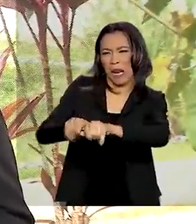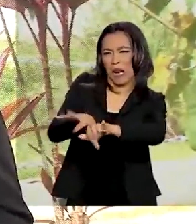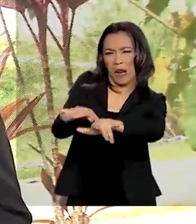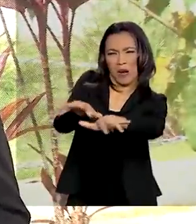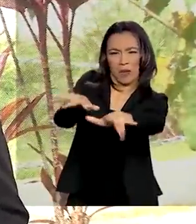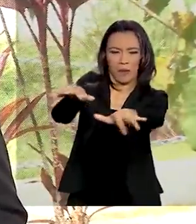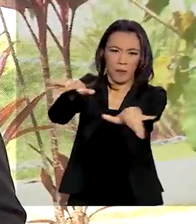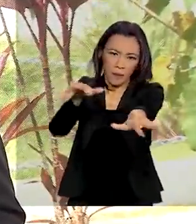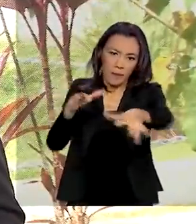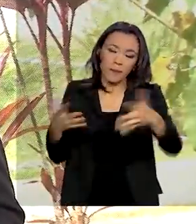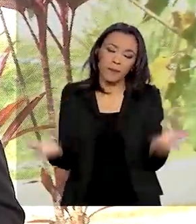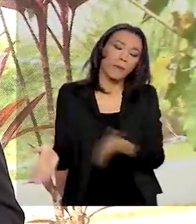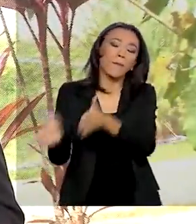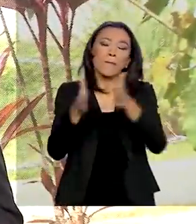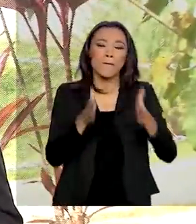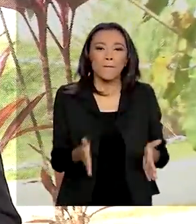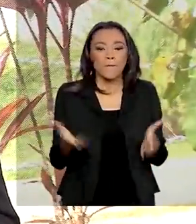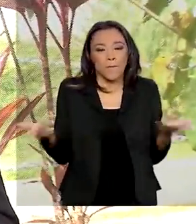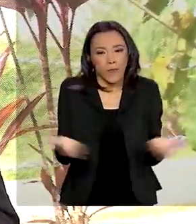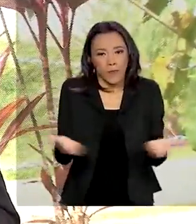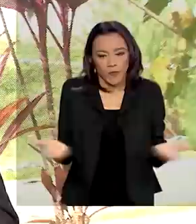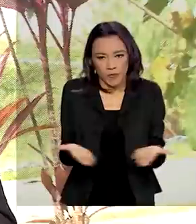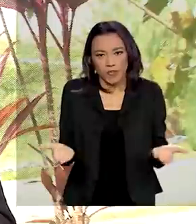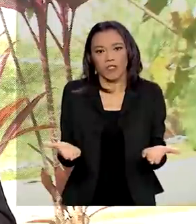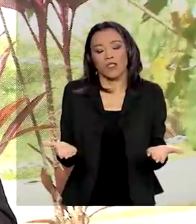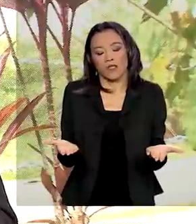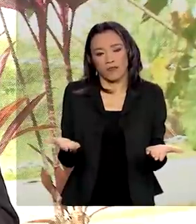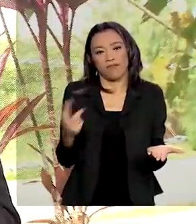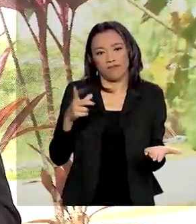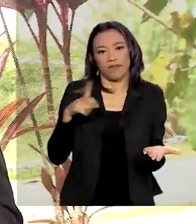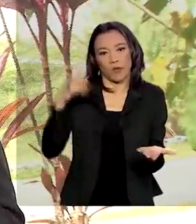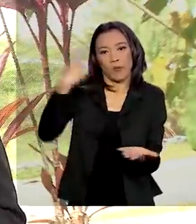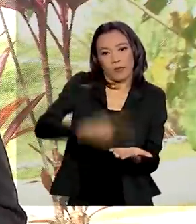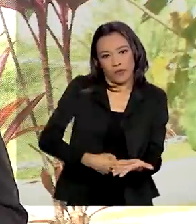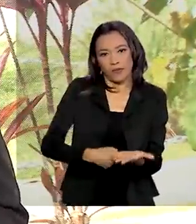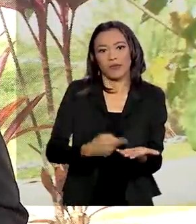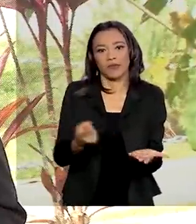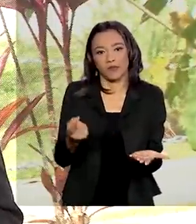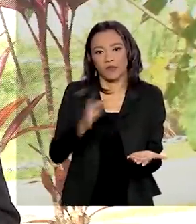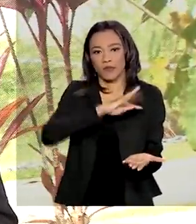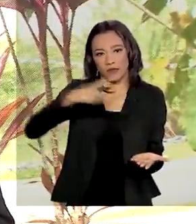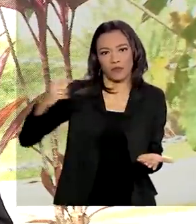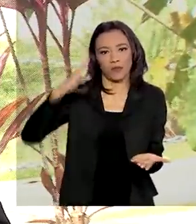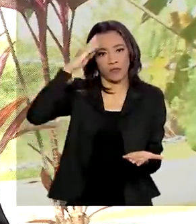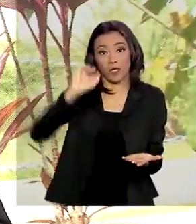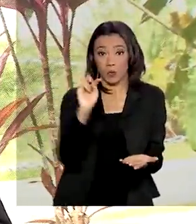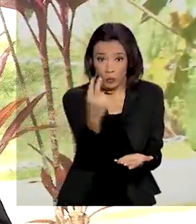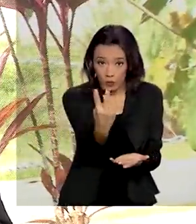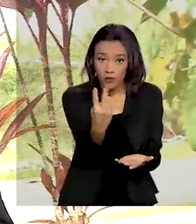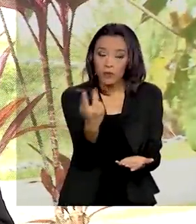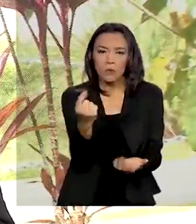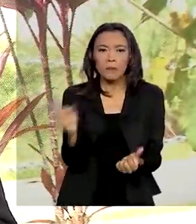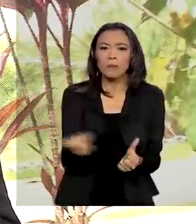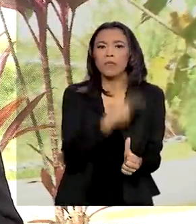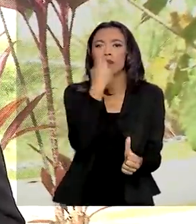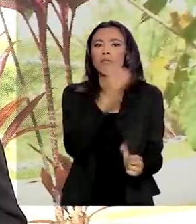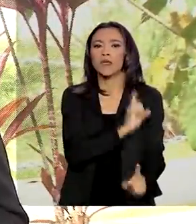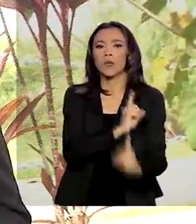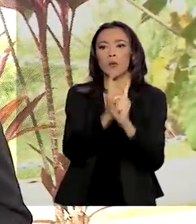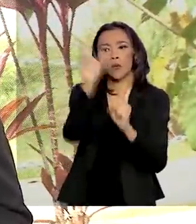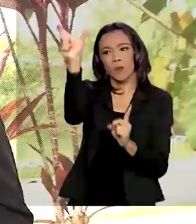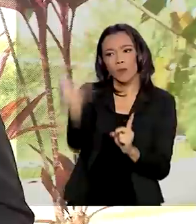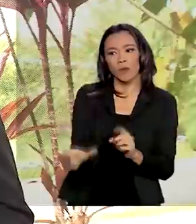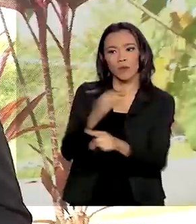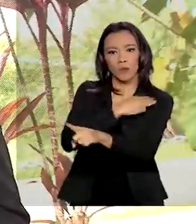agenda do presidente Jair Bolsonaro para hoje, ele tem dois compromissos no Palácio do Planalto. Primeiro, o encontro com o ministro